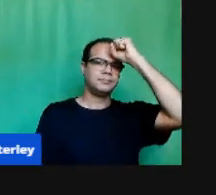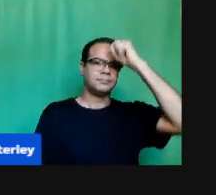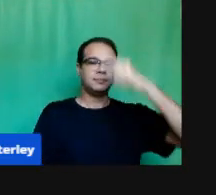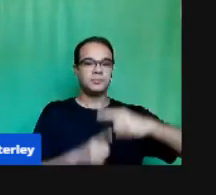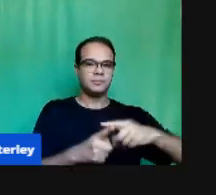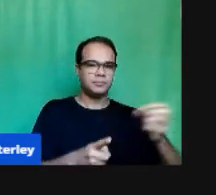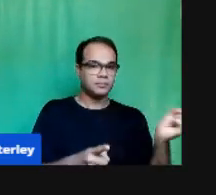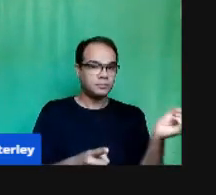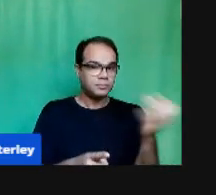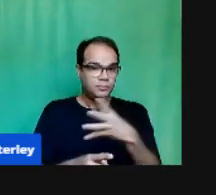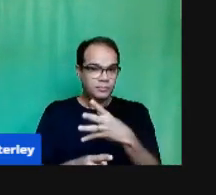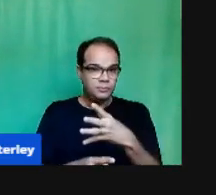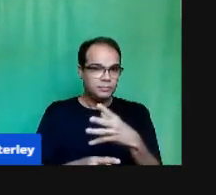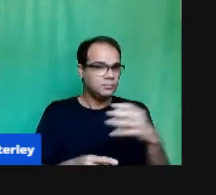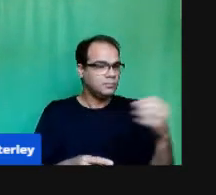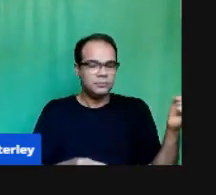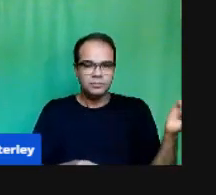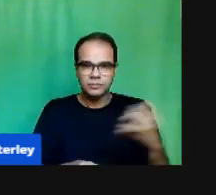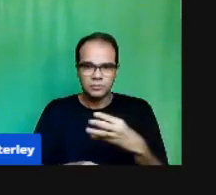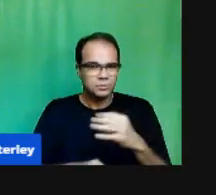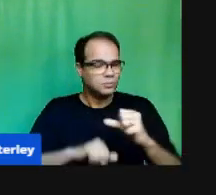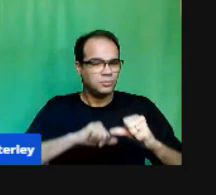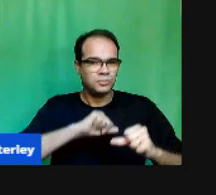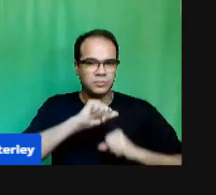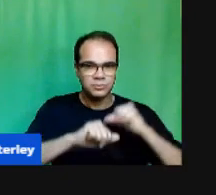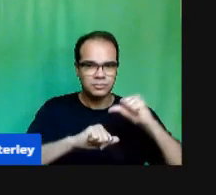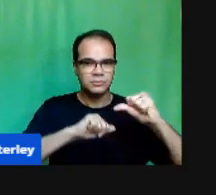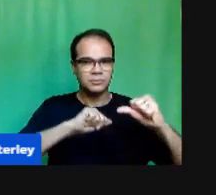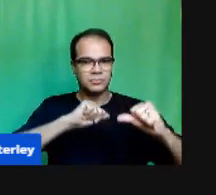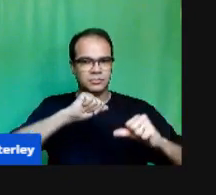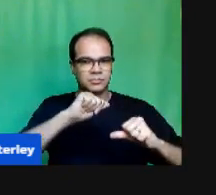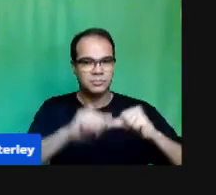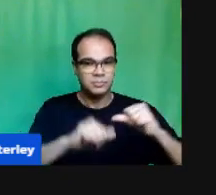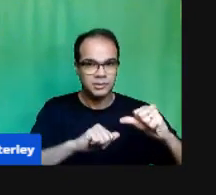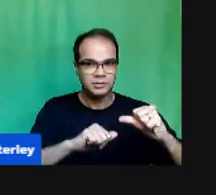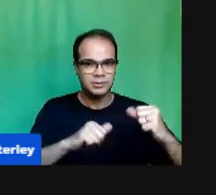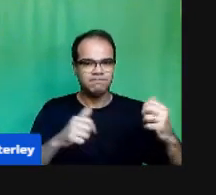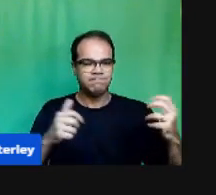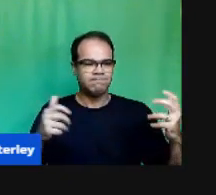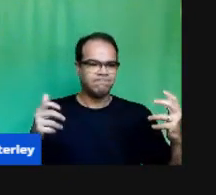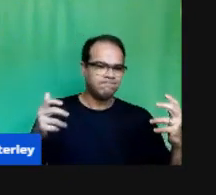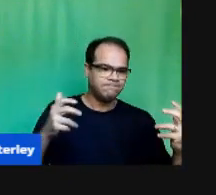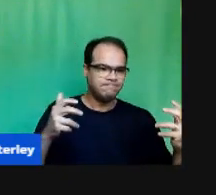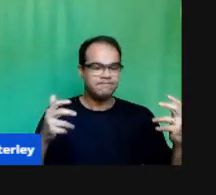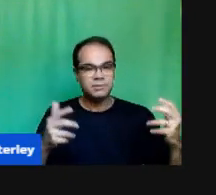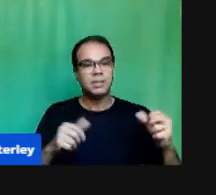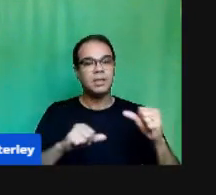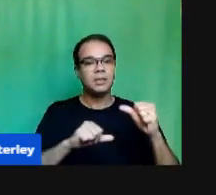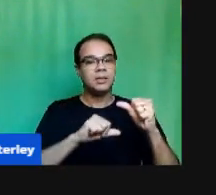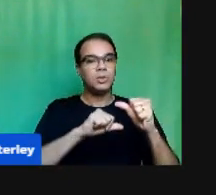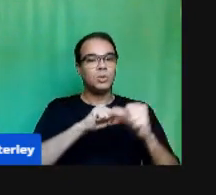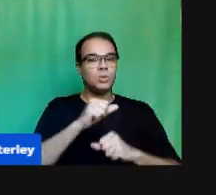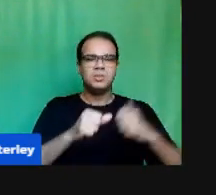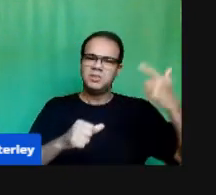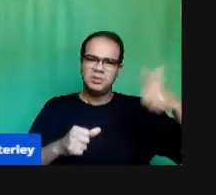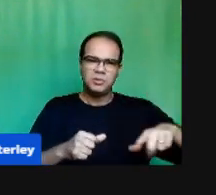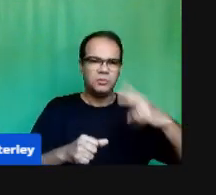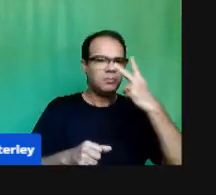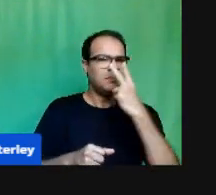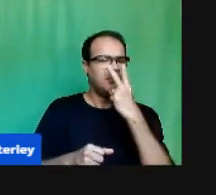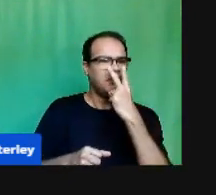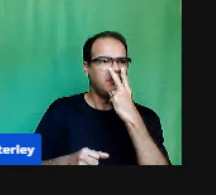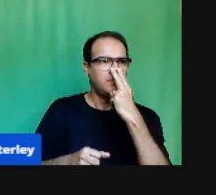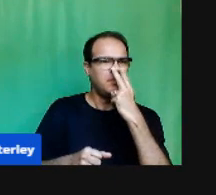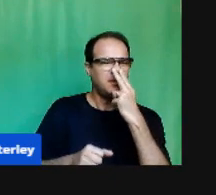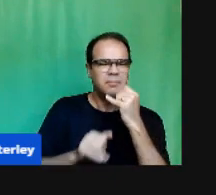Informações Nós tivemos Que repensar E tivemos Que aprender A reaprender Então